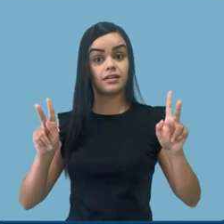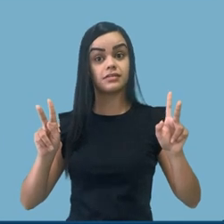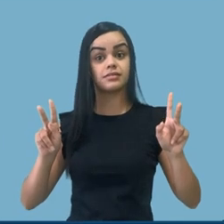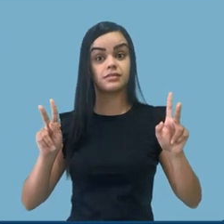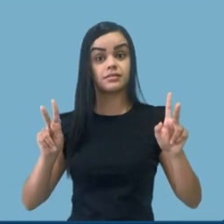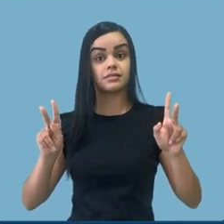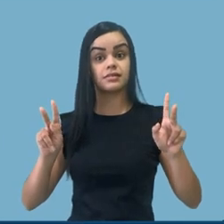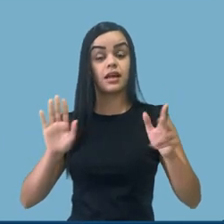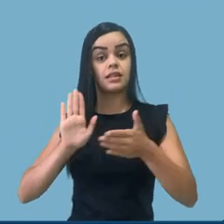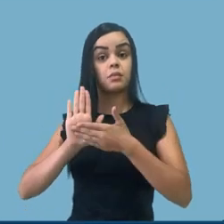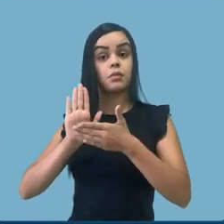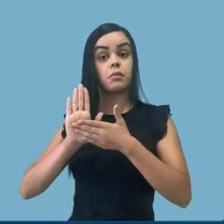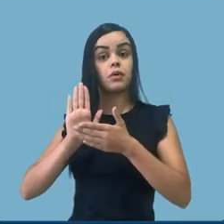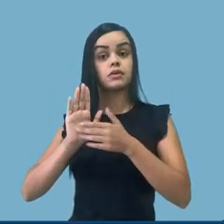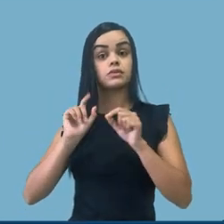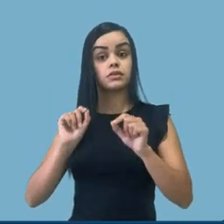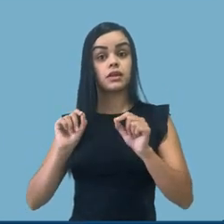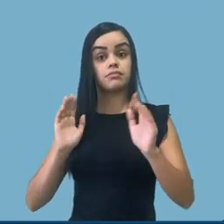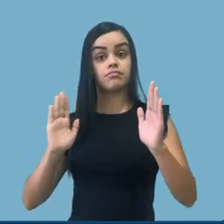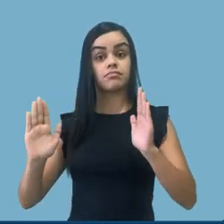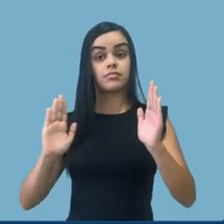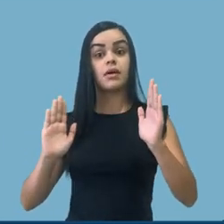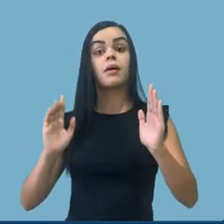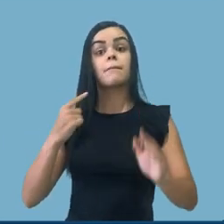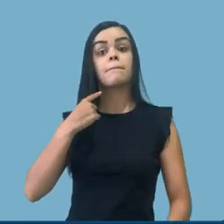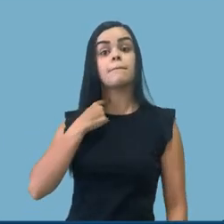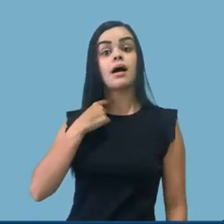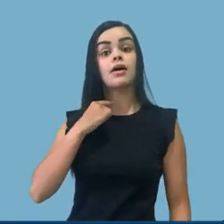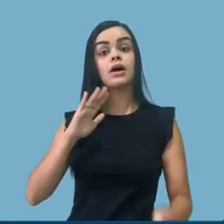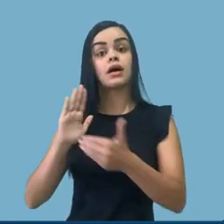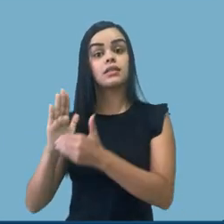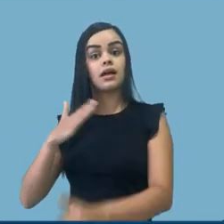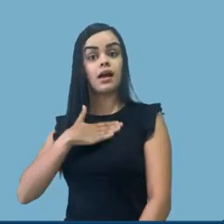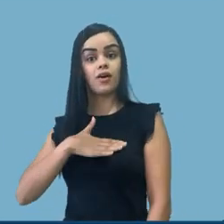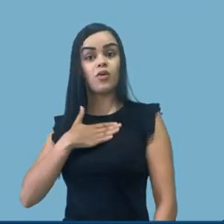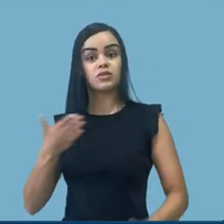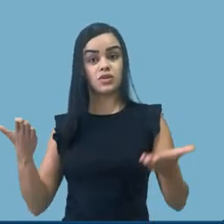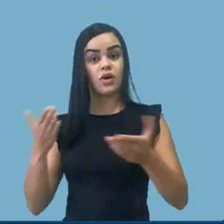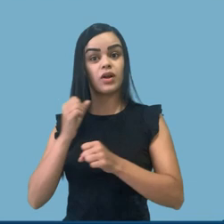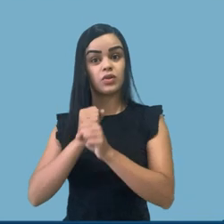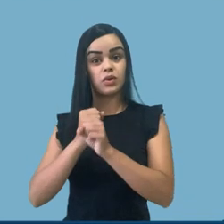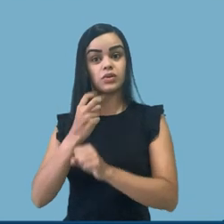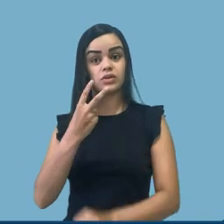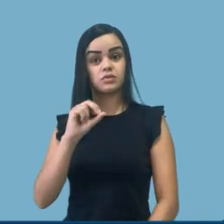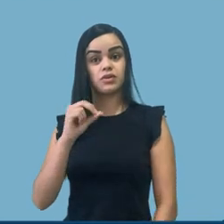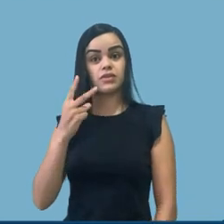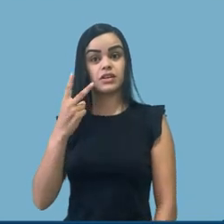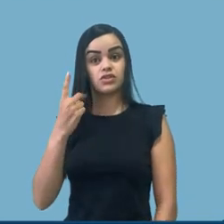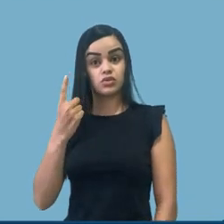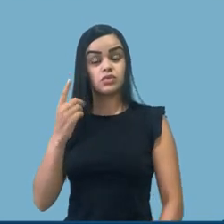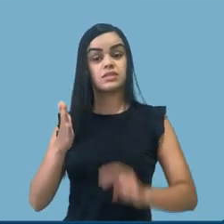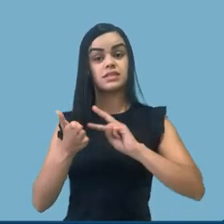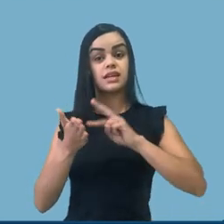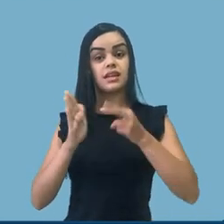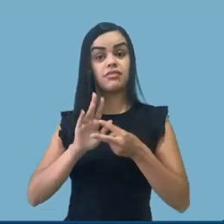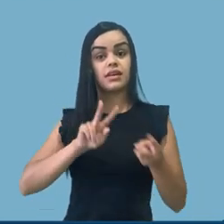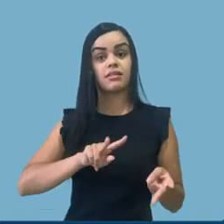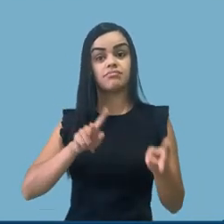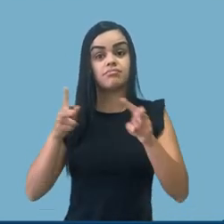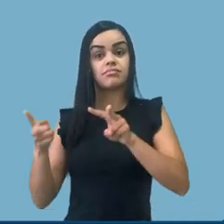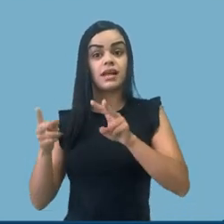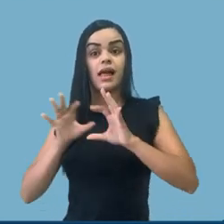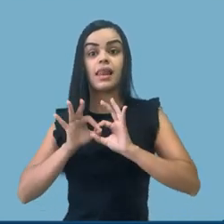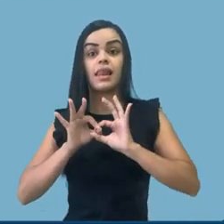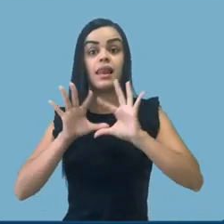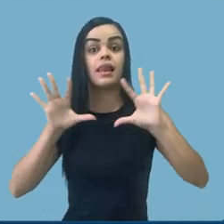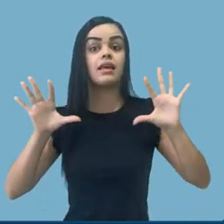proposta atual, é que o período de maio-agosto de 2021, ele passa a entendido como um período de transição, com liberdade para